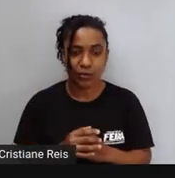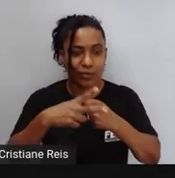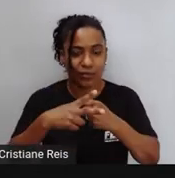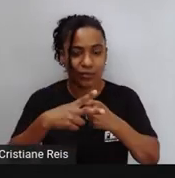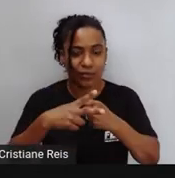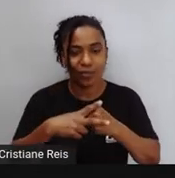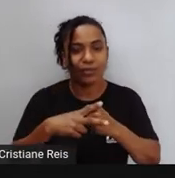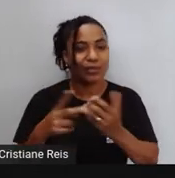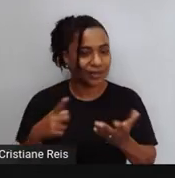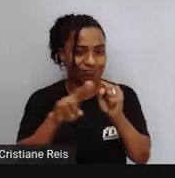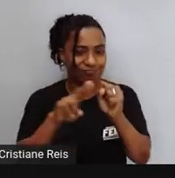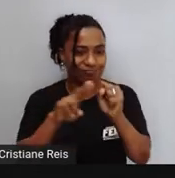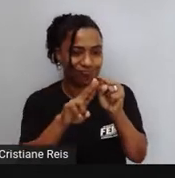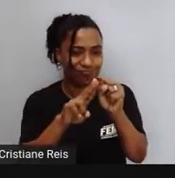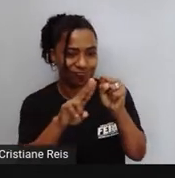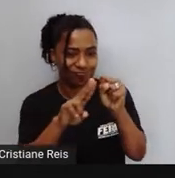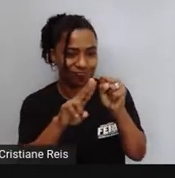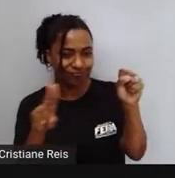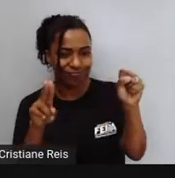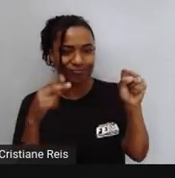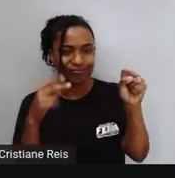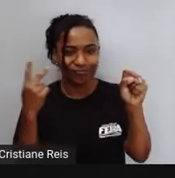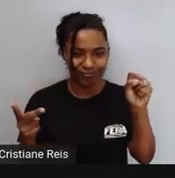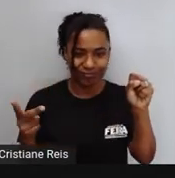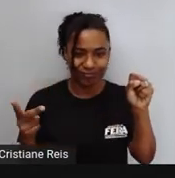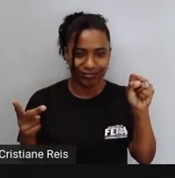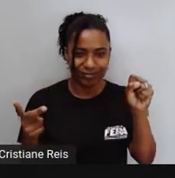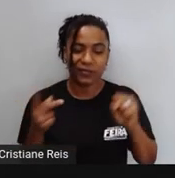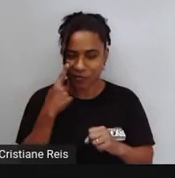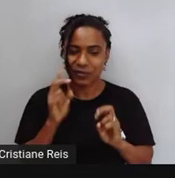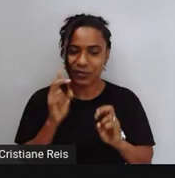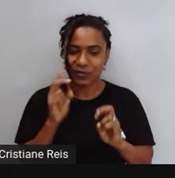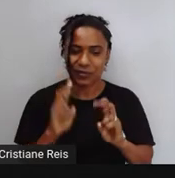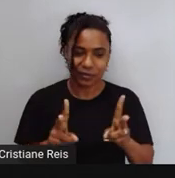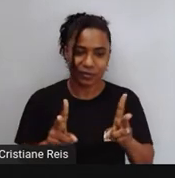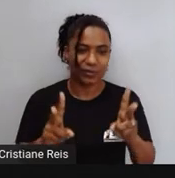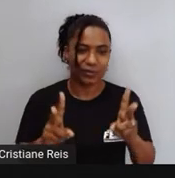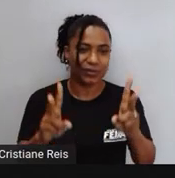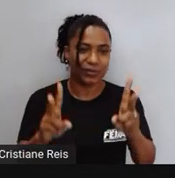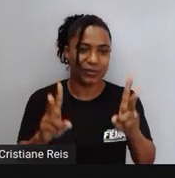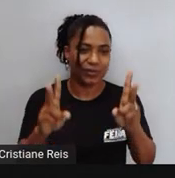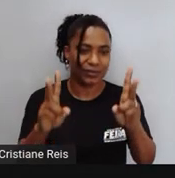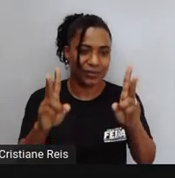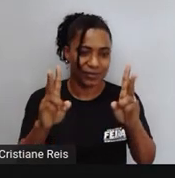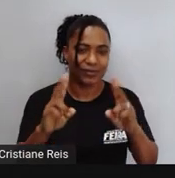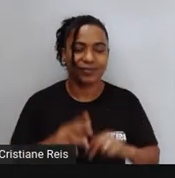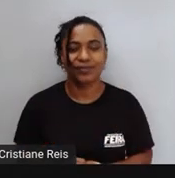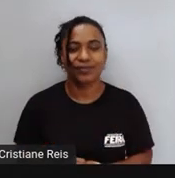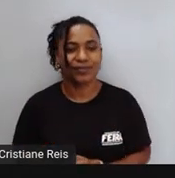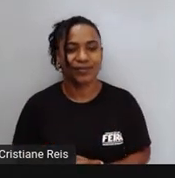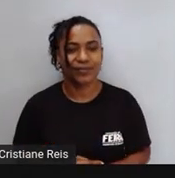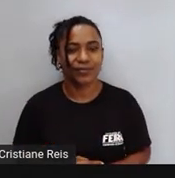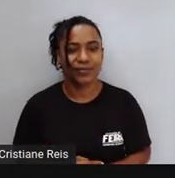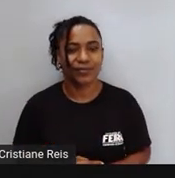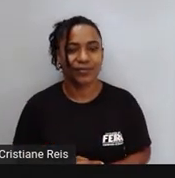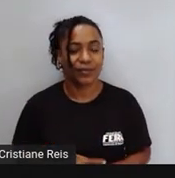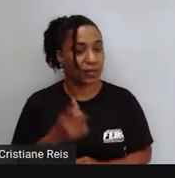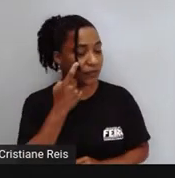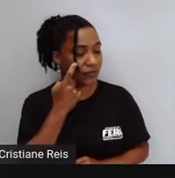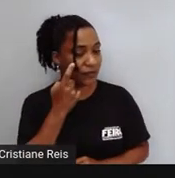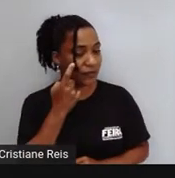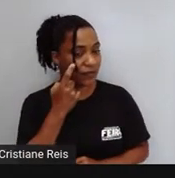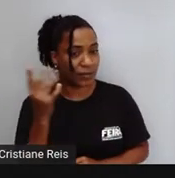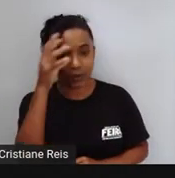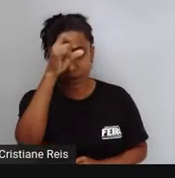substantivado Ok? Let's go Então vamos explorar um pouco mais Esse universo de